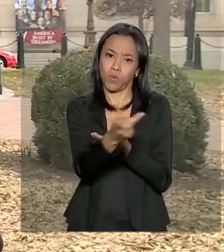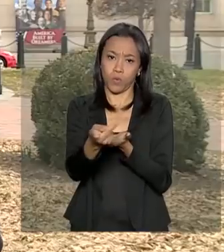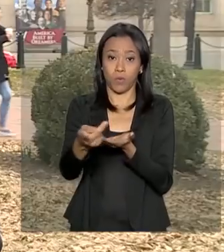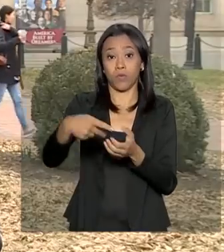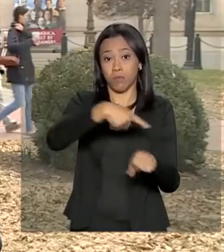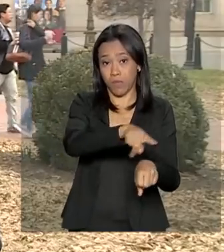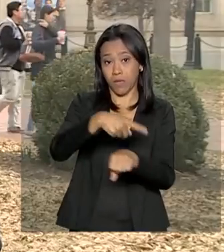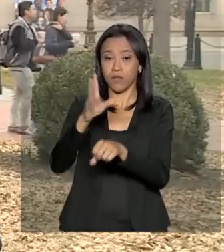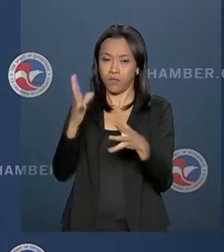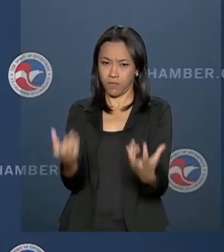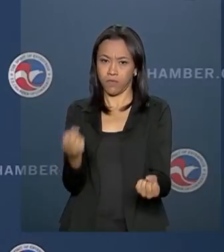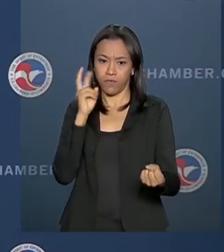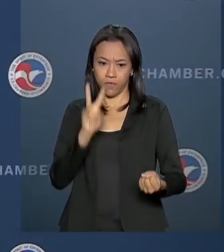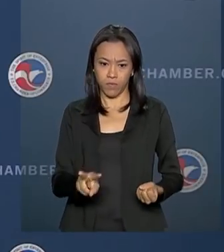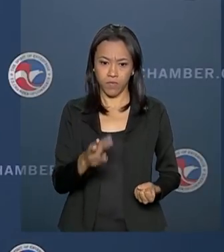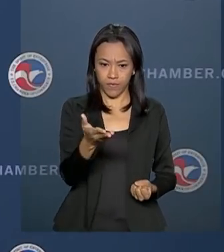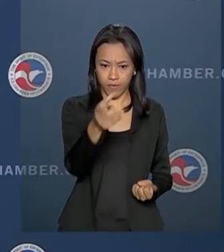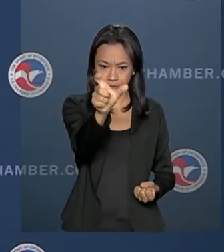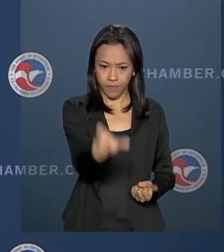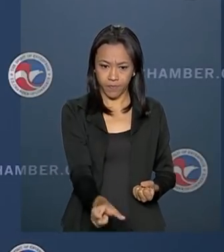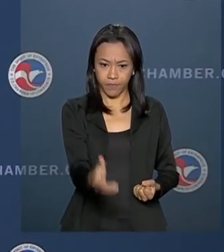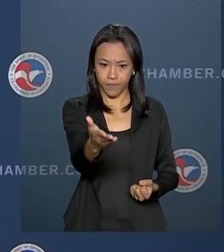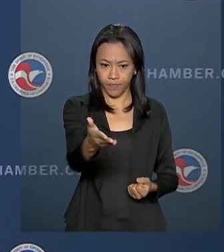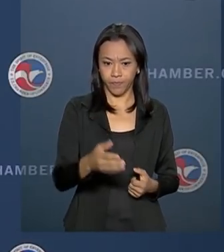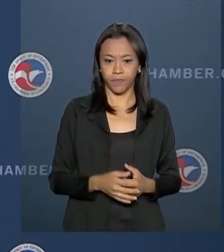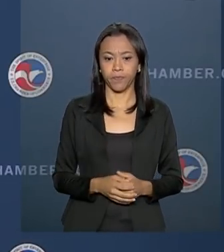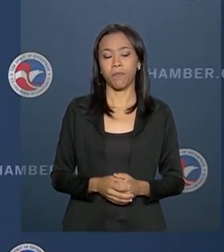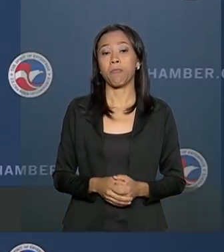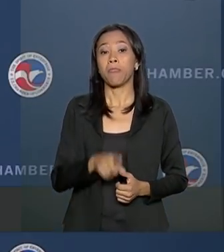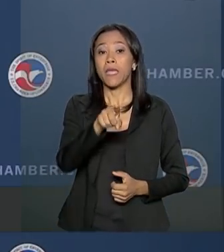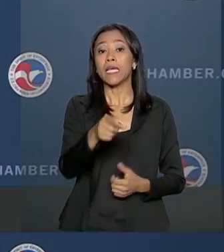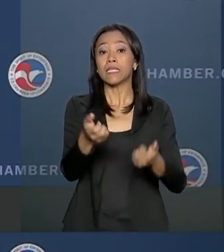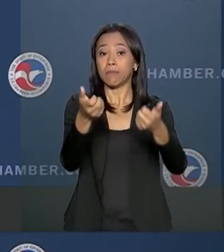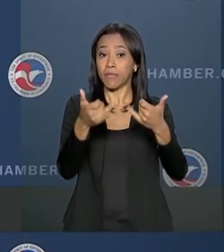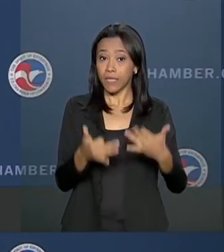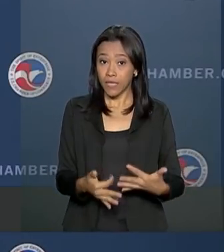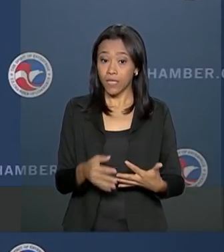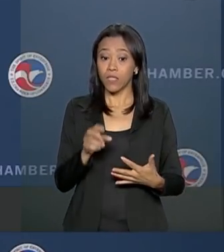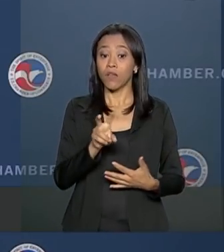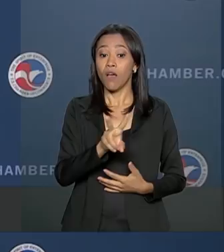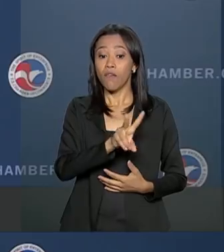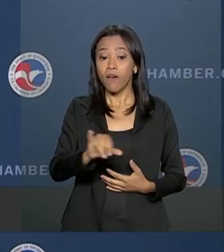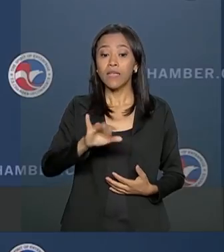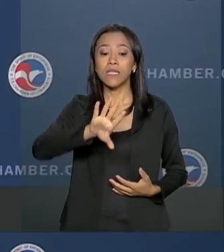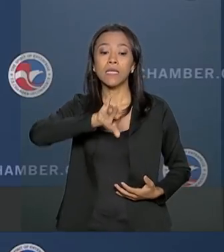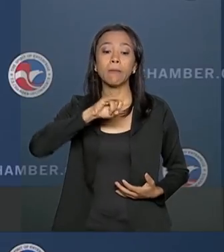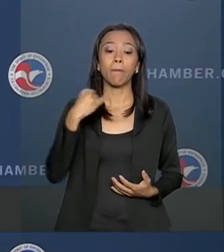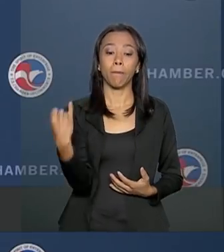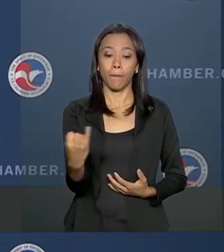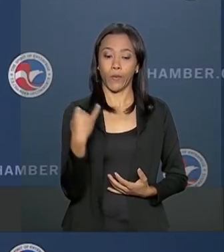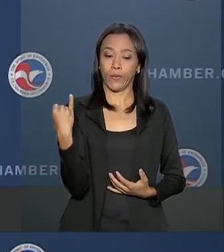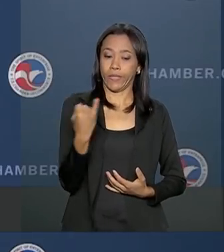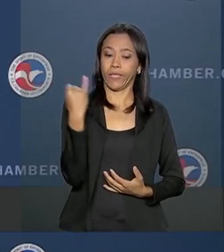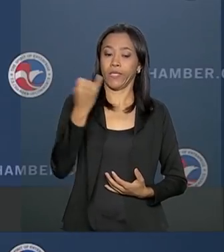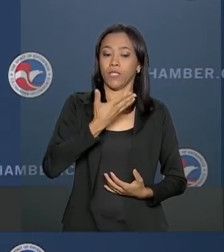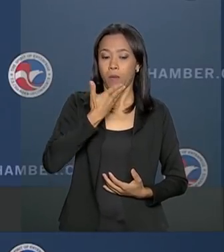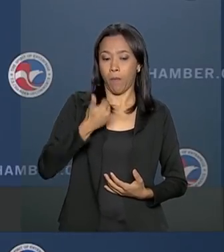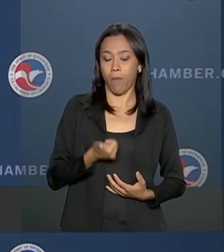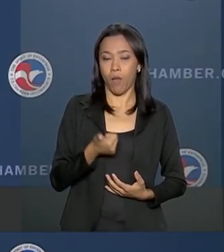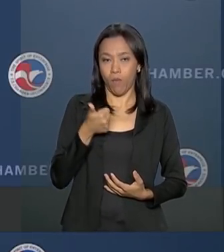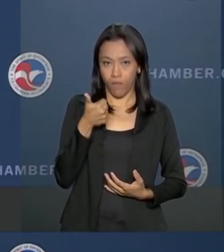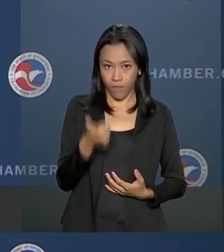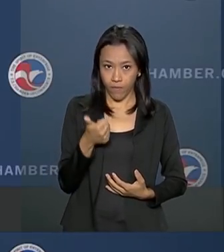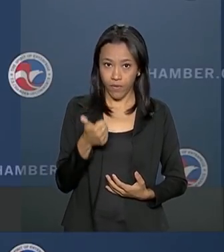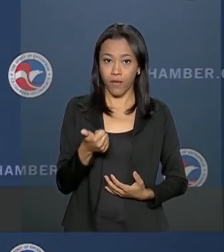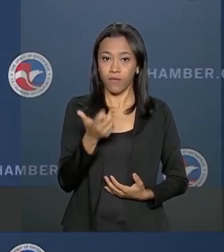acompanhar. Vai ser importante para melhorar e para